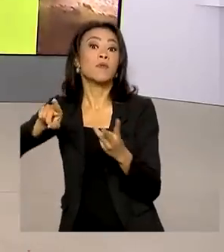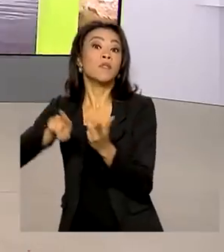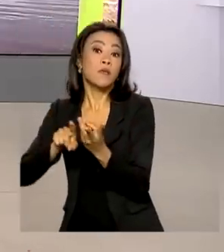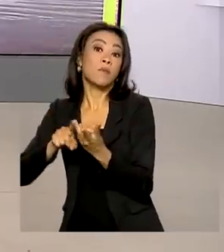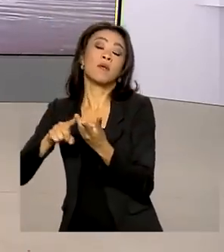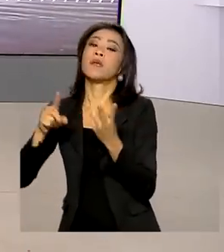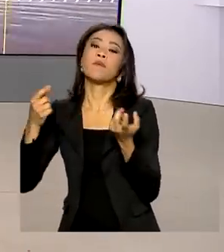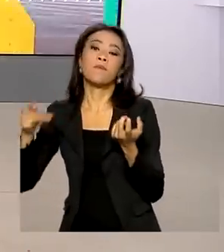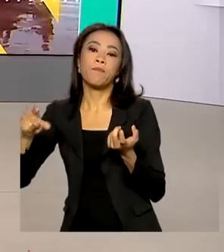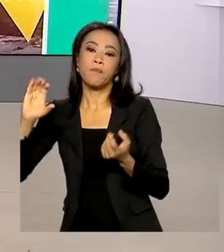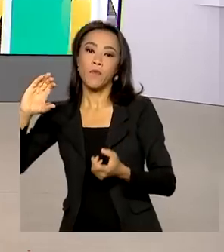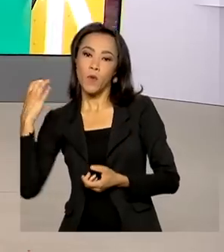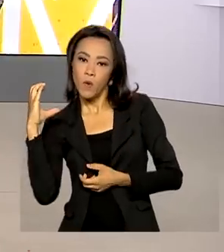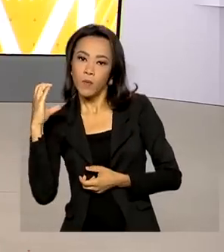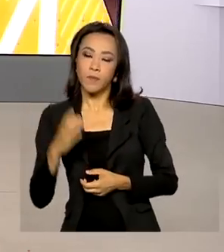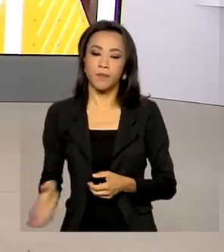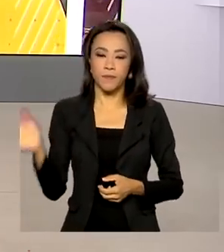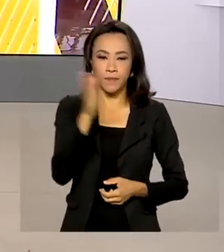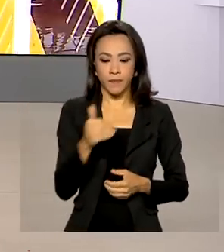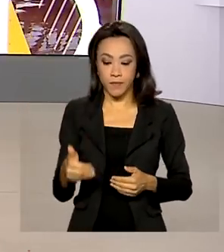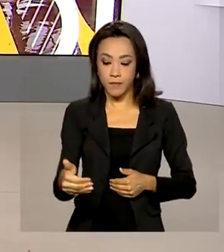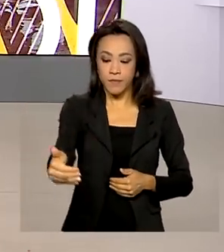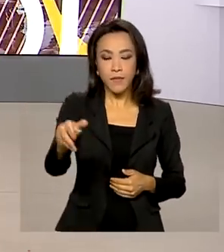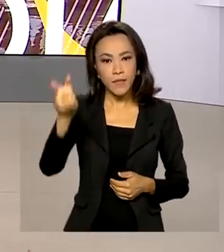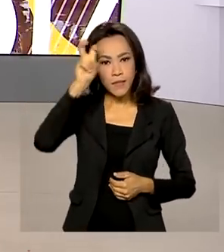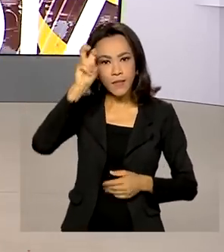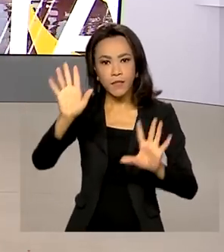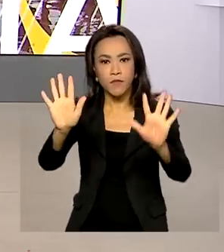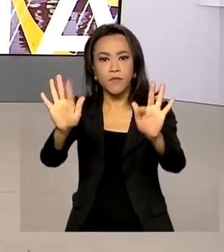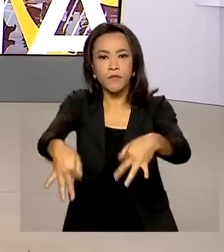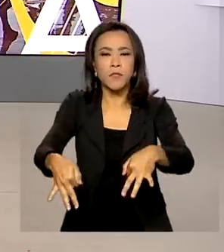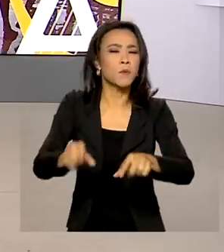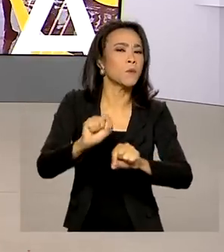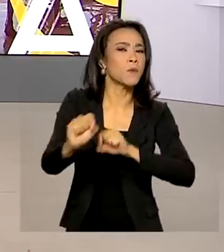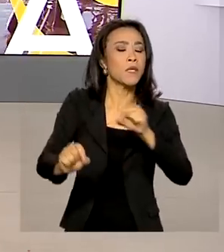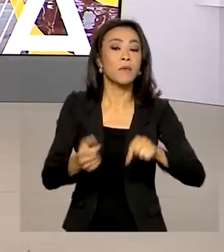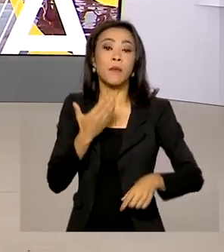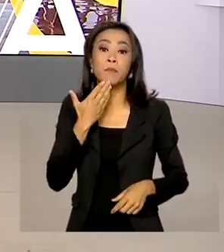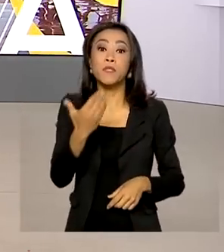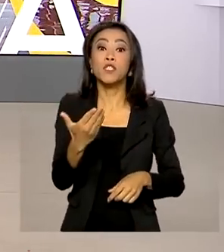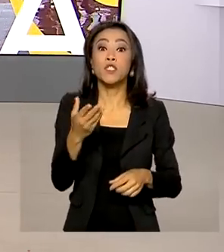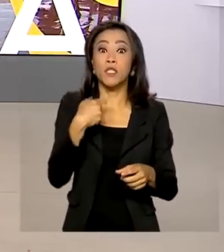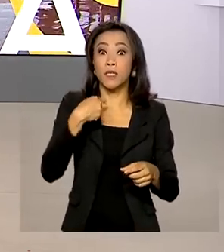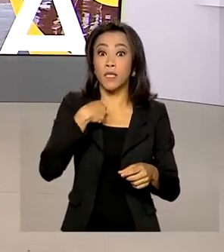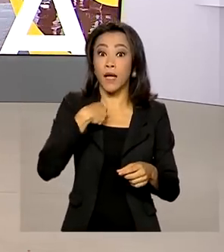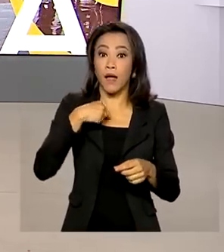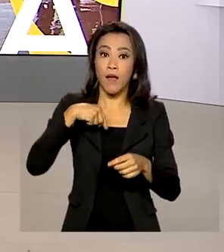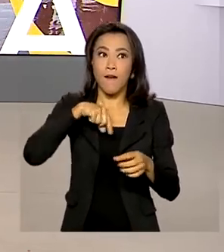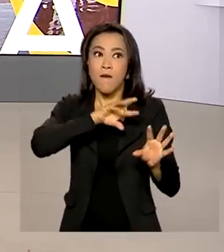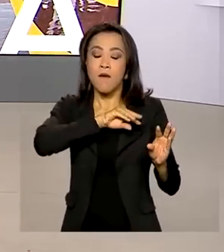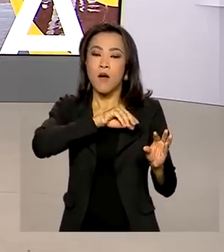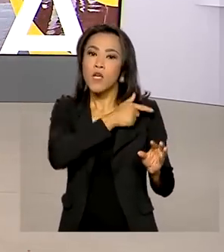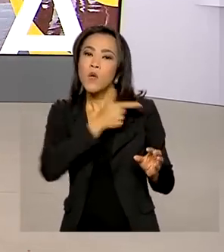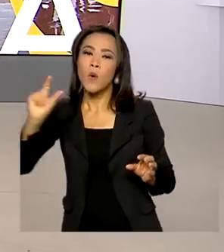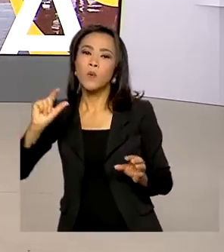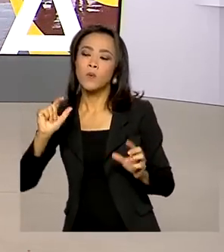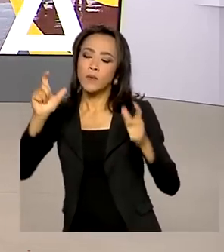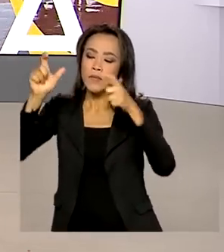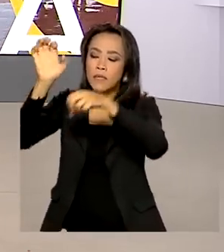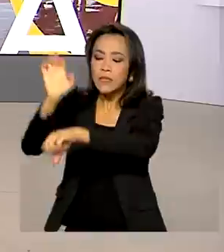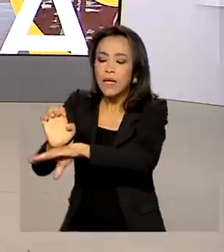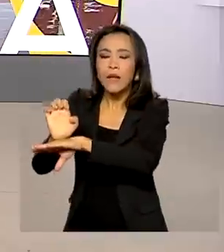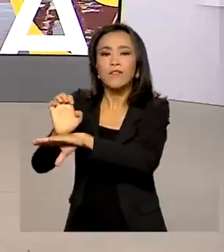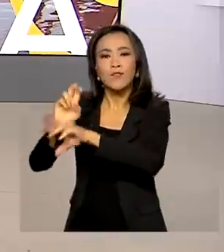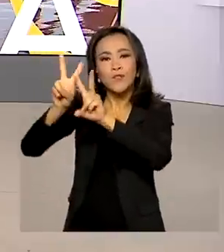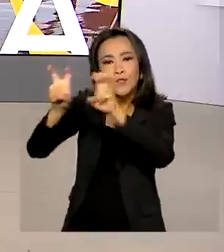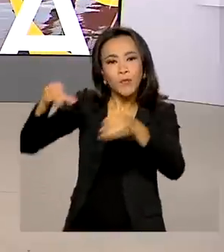Termina na próxima quinta-feira o prazo para o eleitor solicitar o voto em trânsito nas eleições deste ano. O pedido deve ser feito